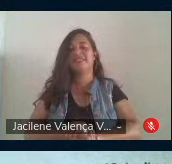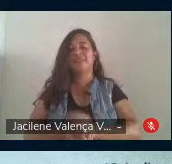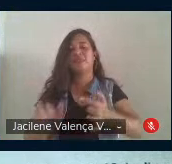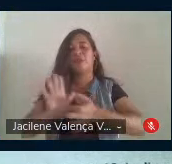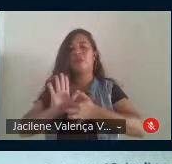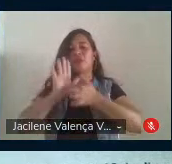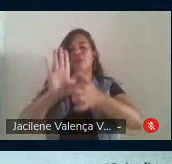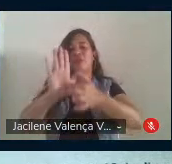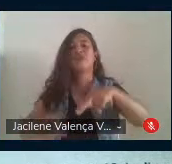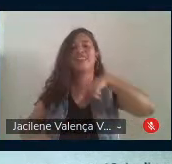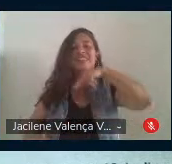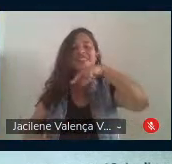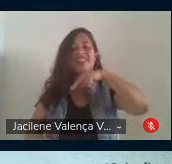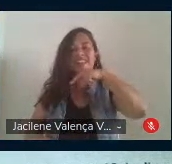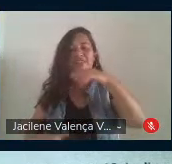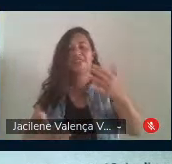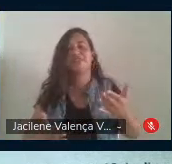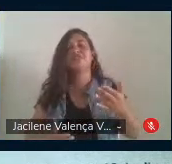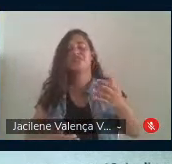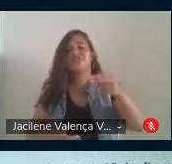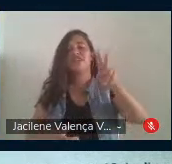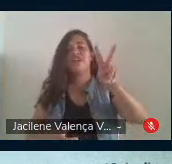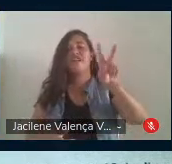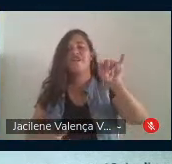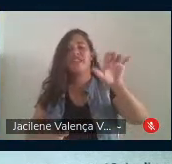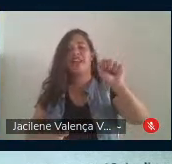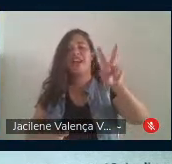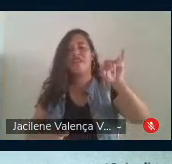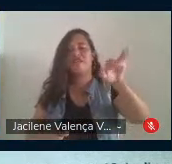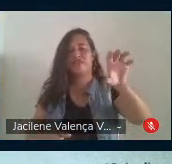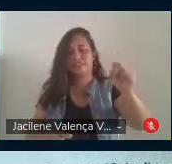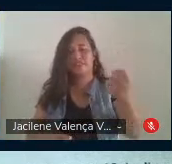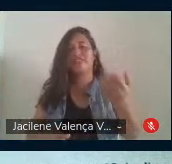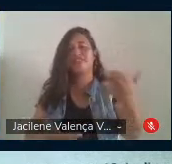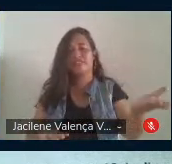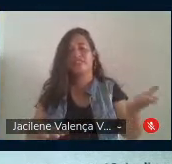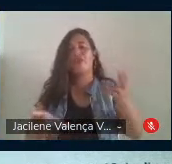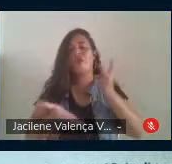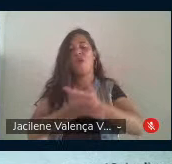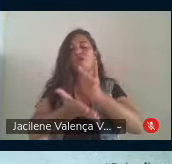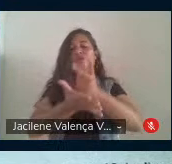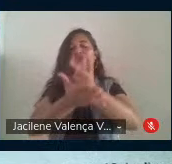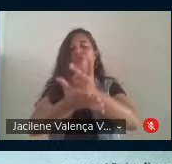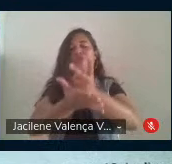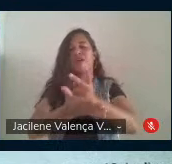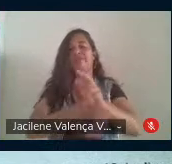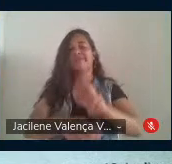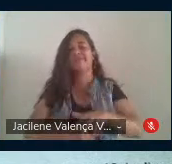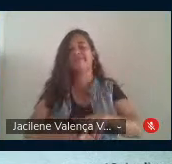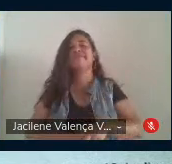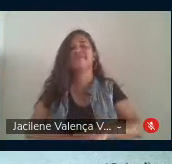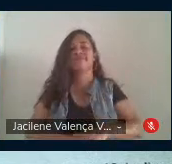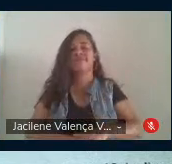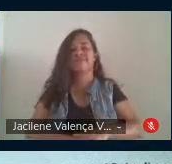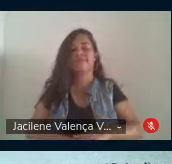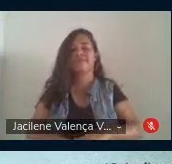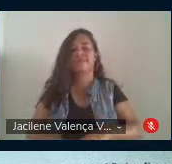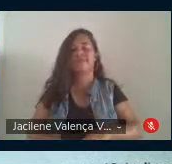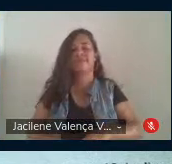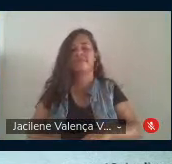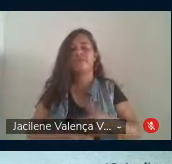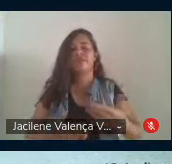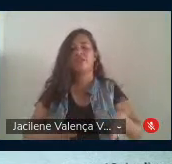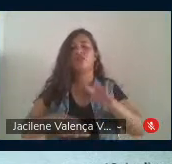viáveis e por esta disposição de continuar a marcha esperançosa. Chamamos, então,